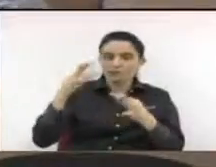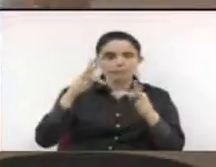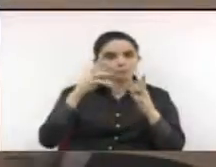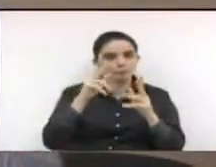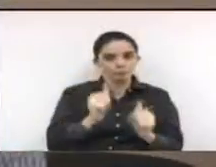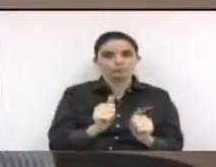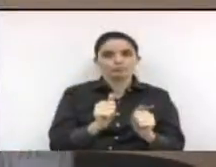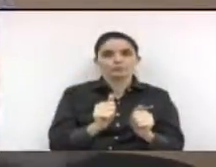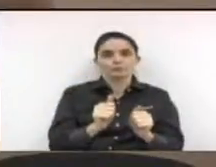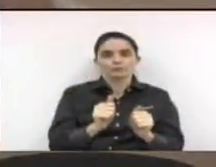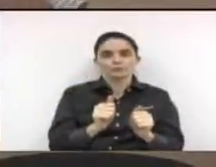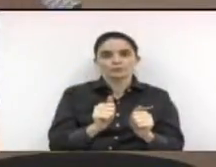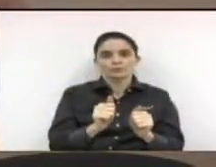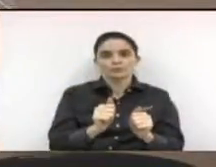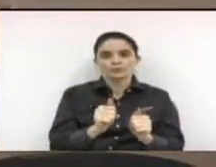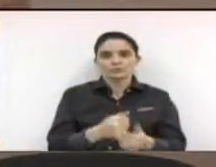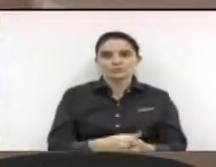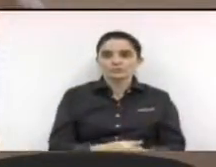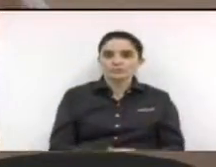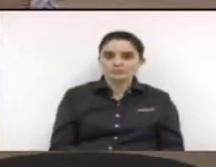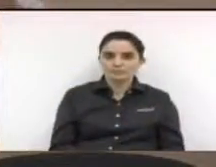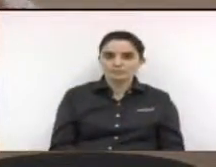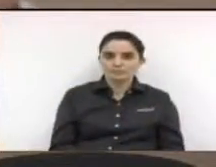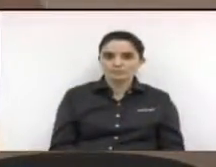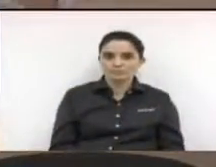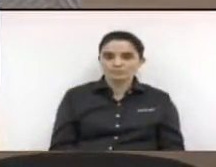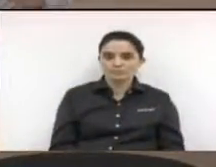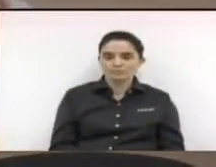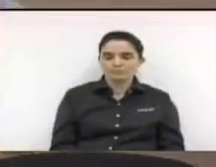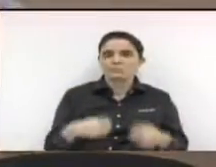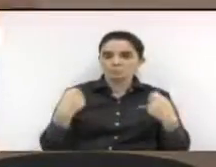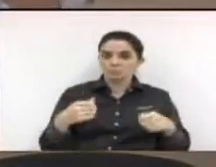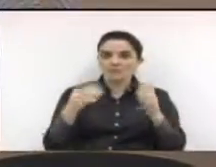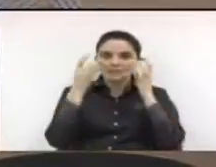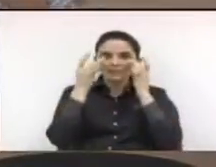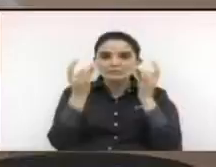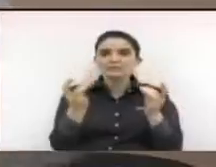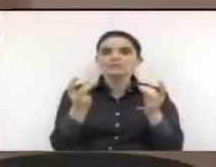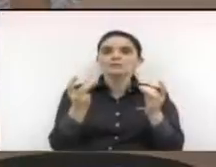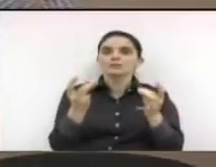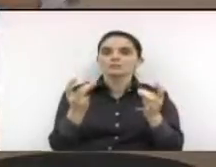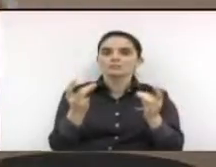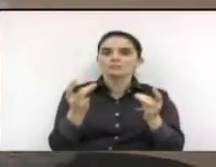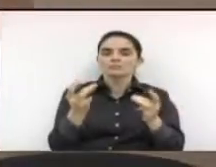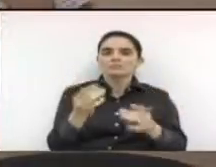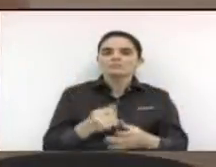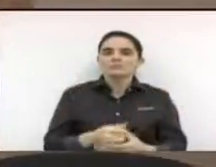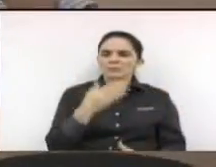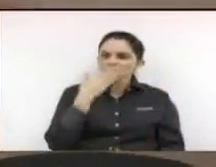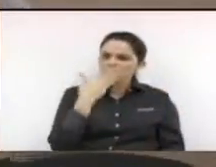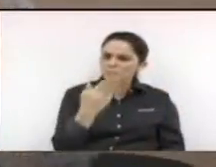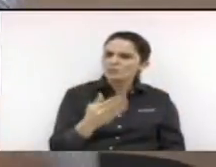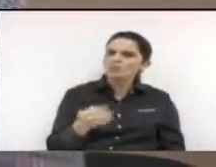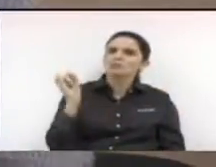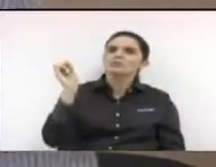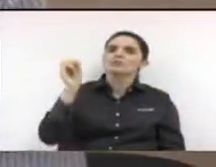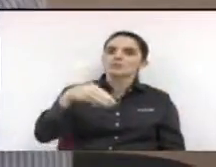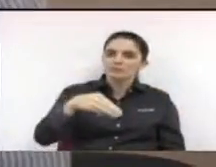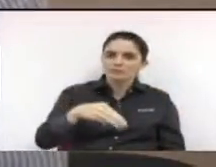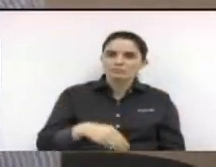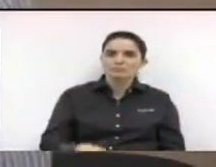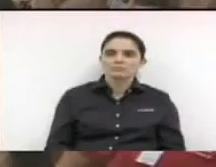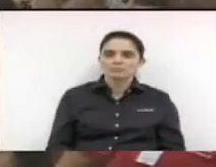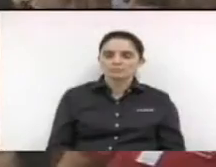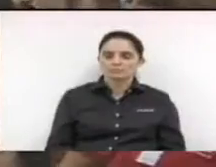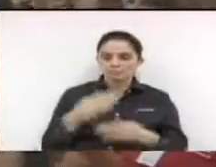Gás, com o PSC, que vai estar atento e vai cobrar sim dos nossos deputados que tiveram votos aqui na cidade.